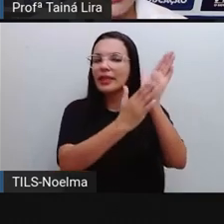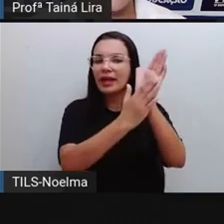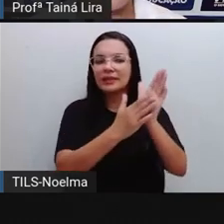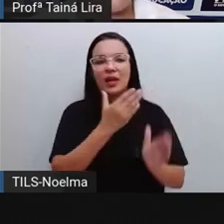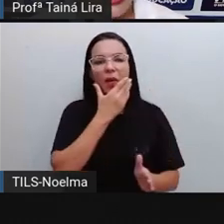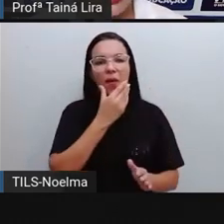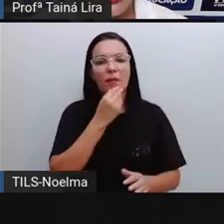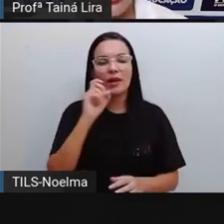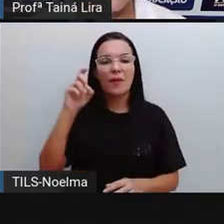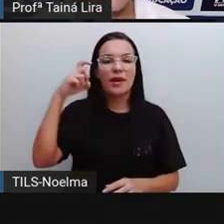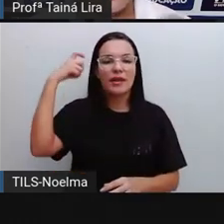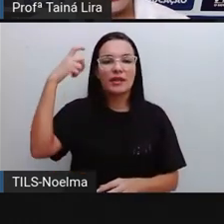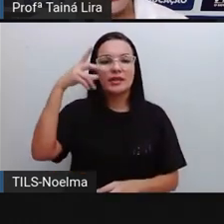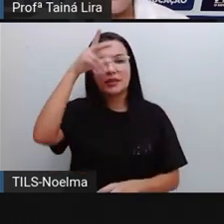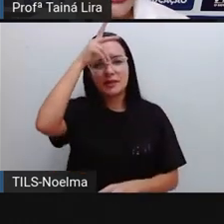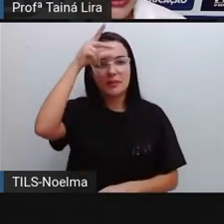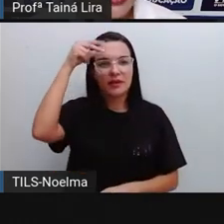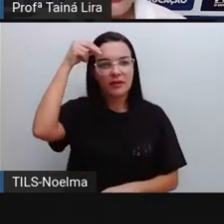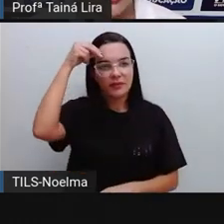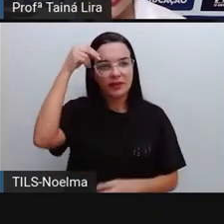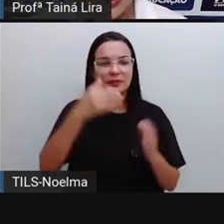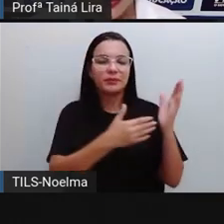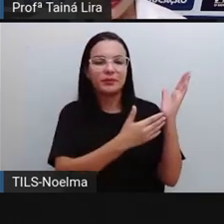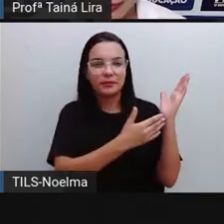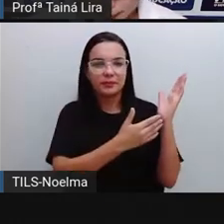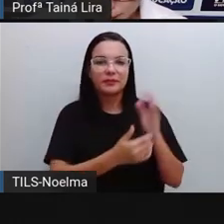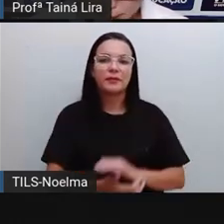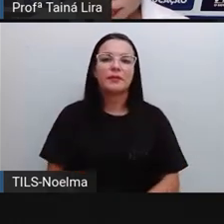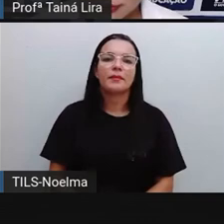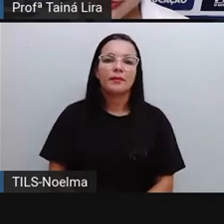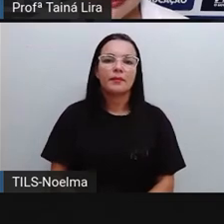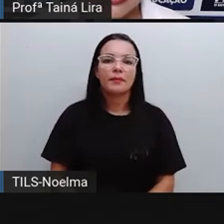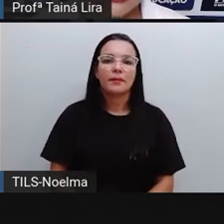esse ex-prefeito, tá? Que é Arnô Ferreira da Silva, tá bom?